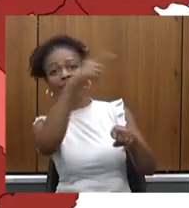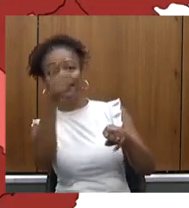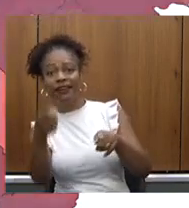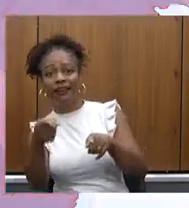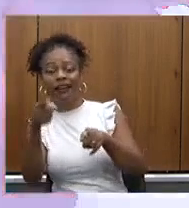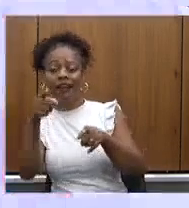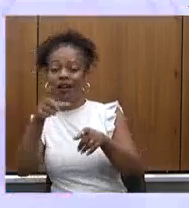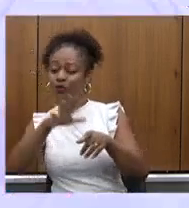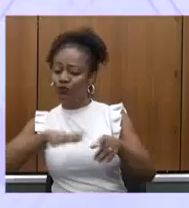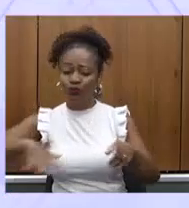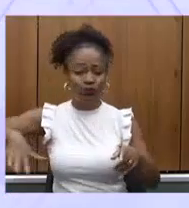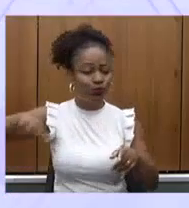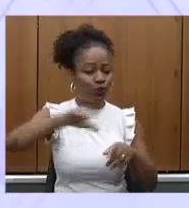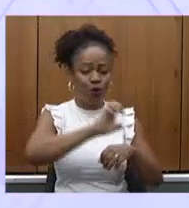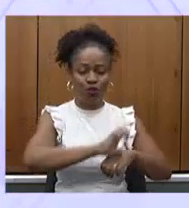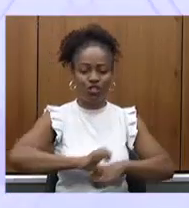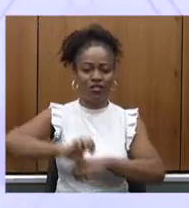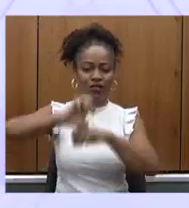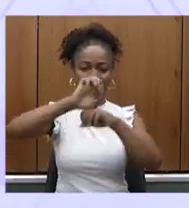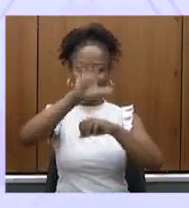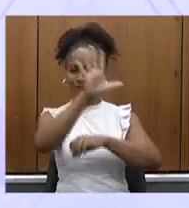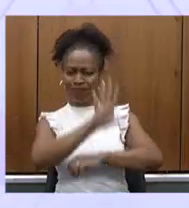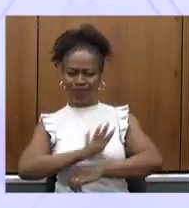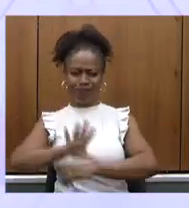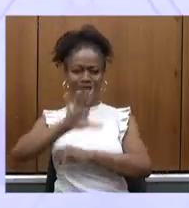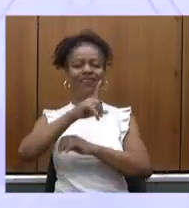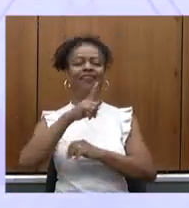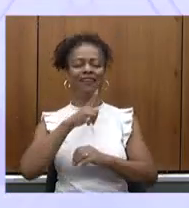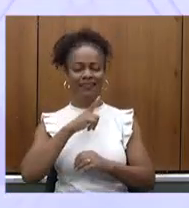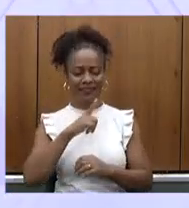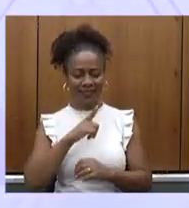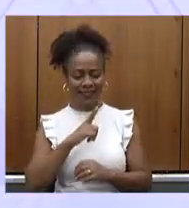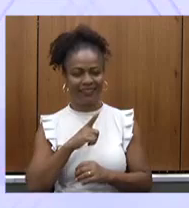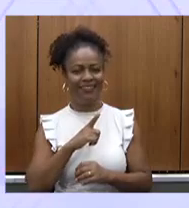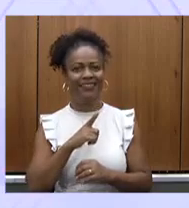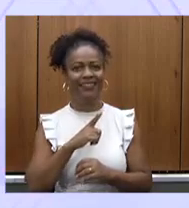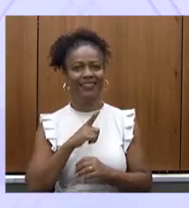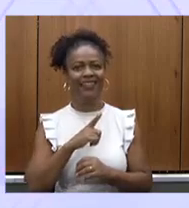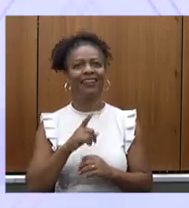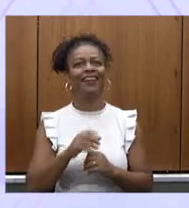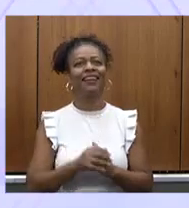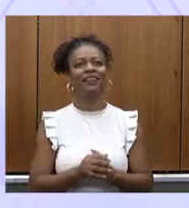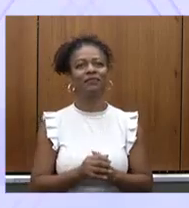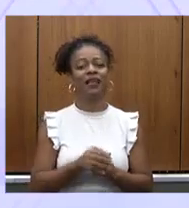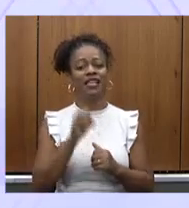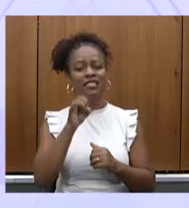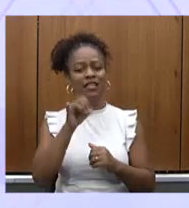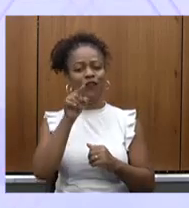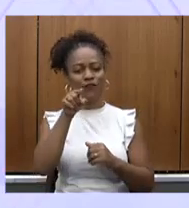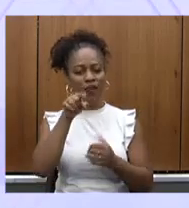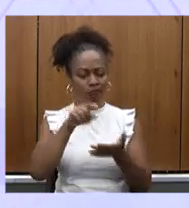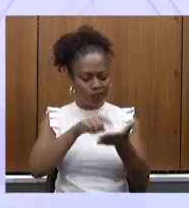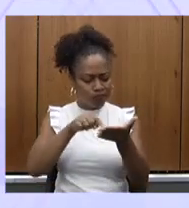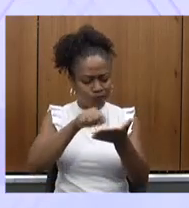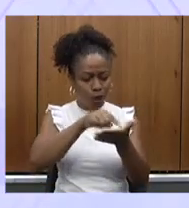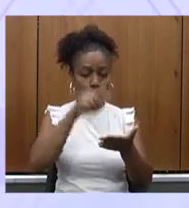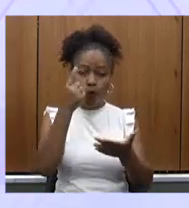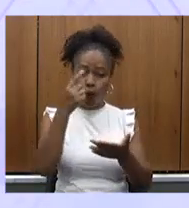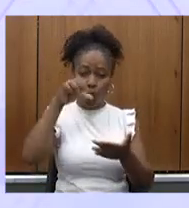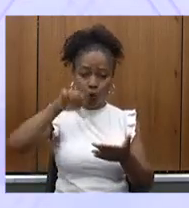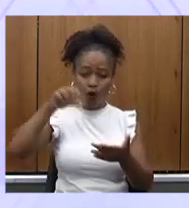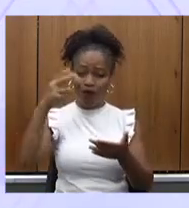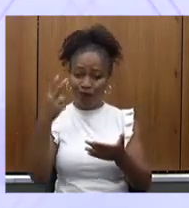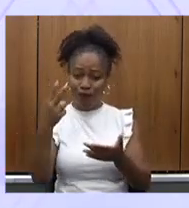inteiro. Então, a gente sabe que daqui a pouco, em todos os municípios de Minas Gerais, se você discar 192, você vai ter esse